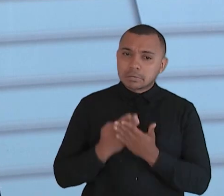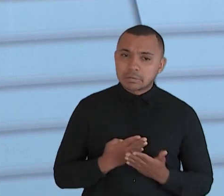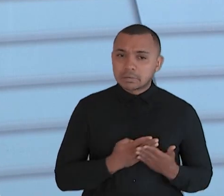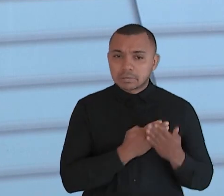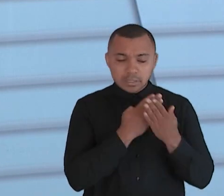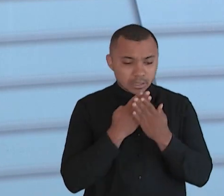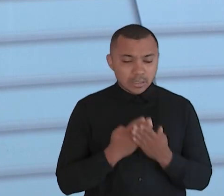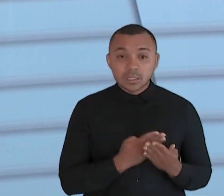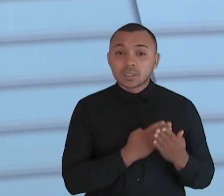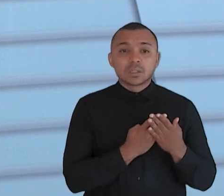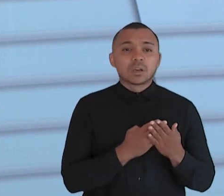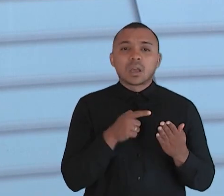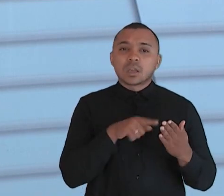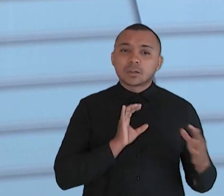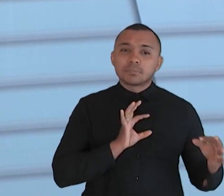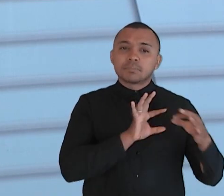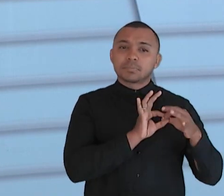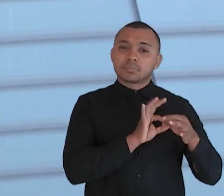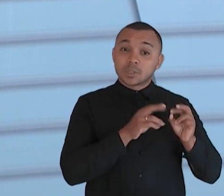não perder